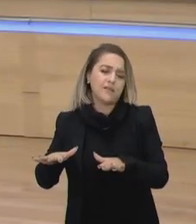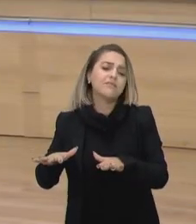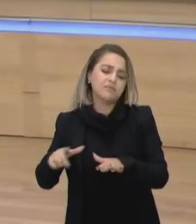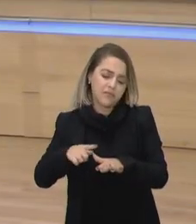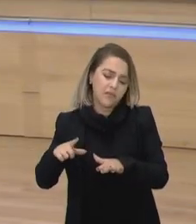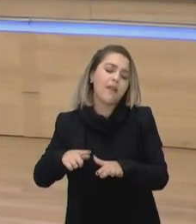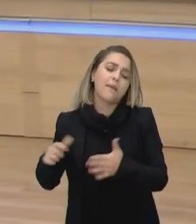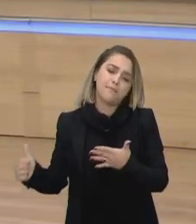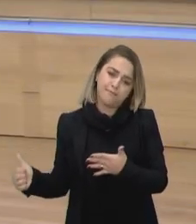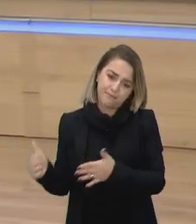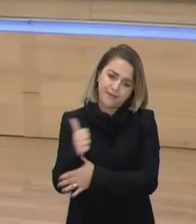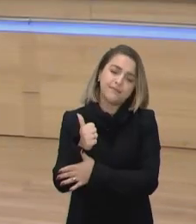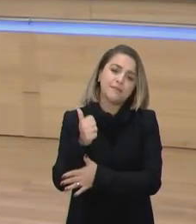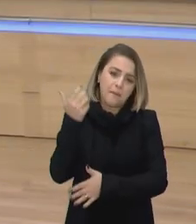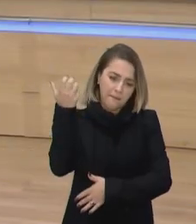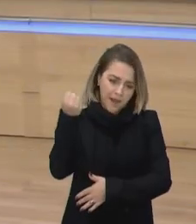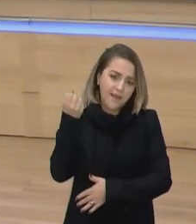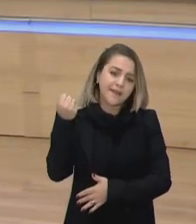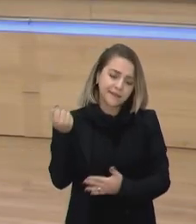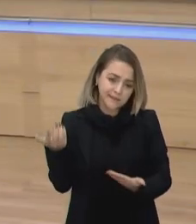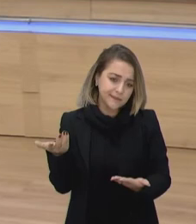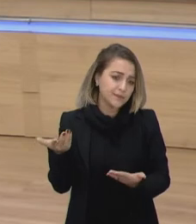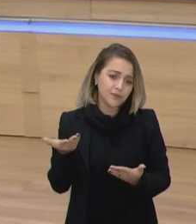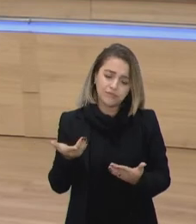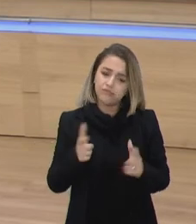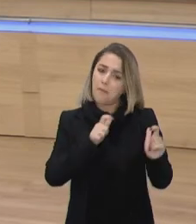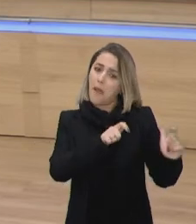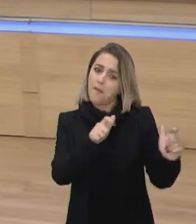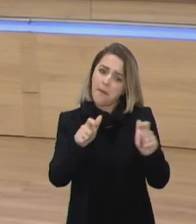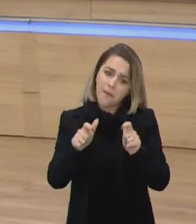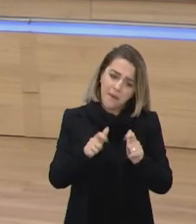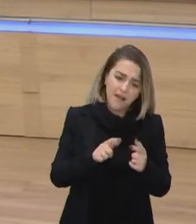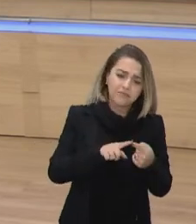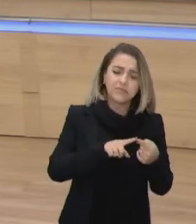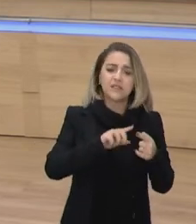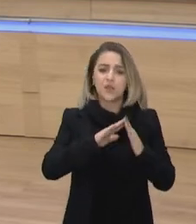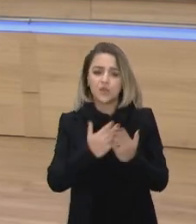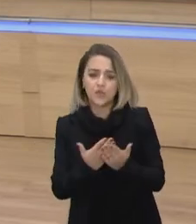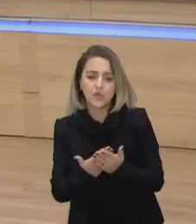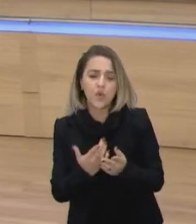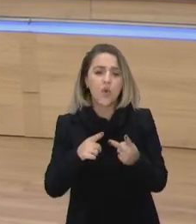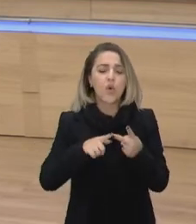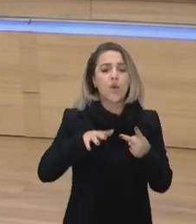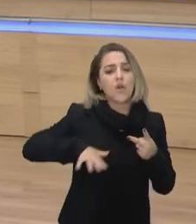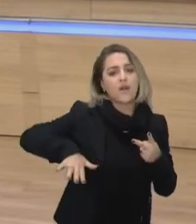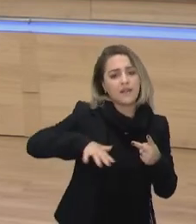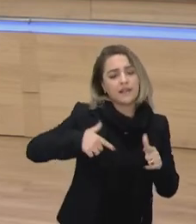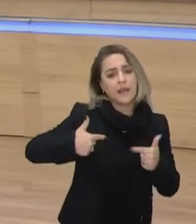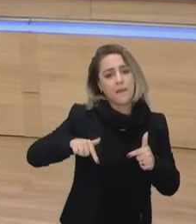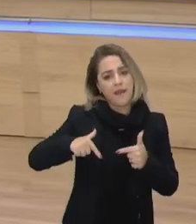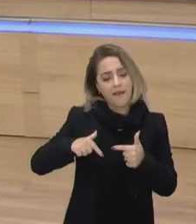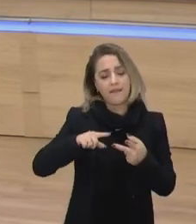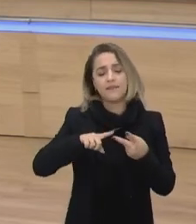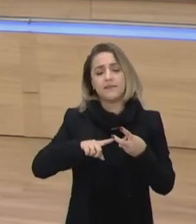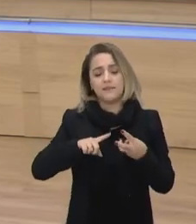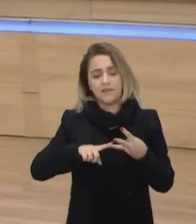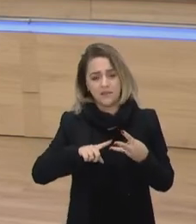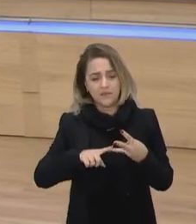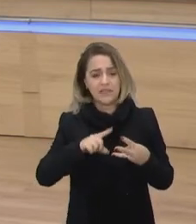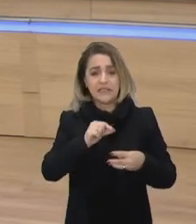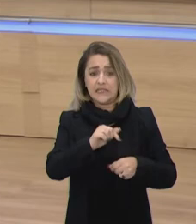privilegiadas. em todos esses ambientes, na escola, no mercado de trabalho, na